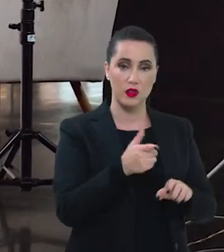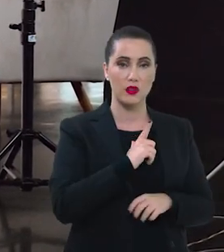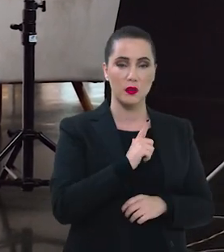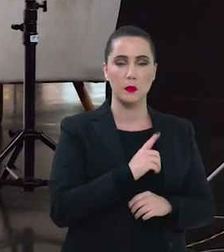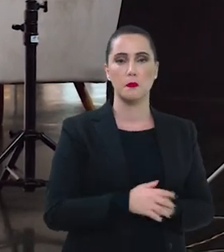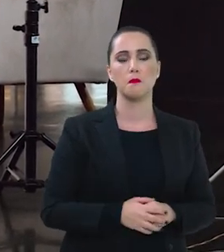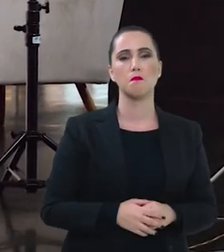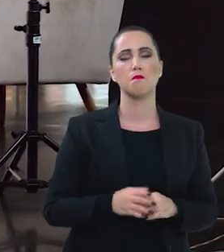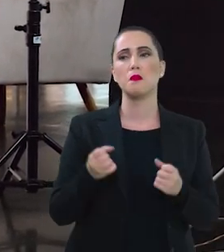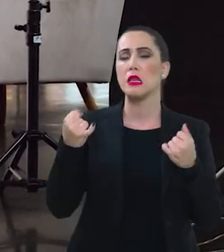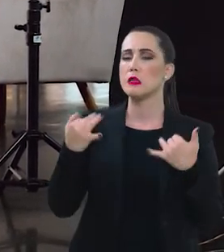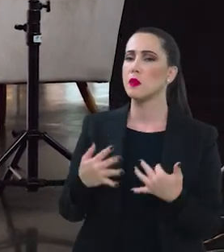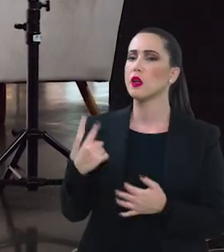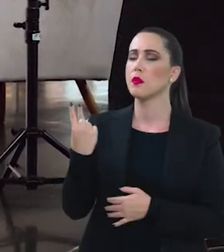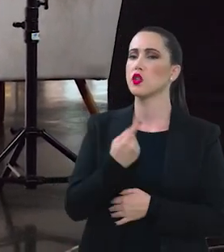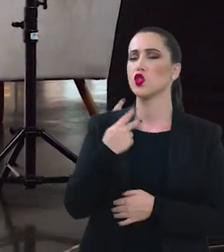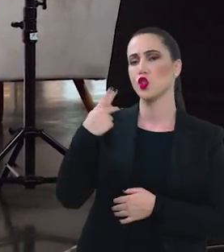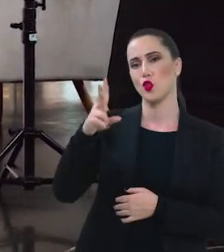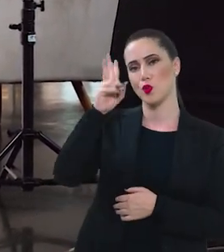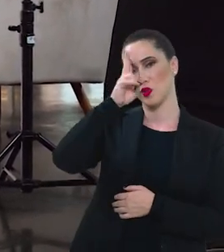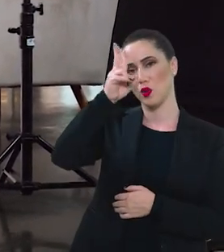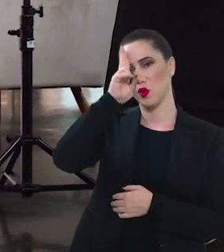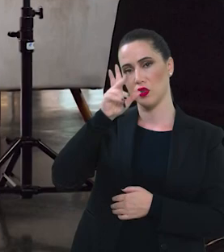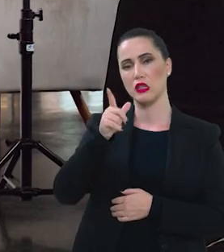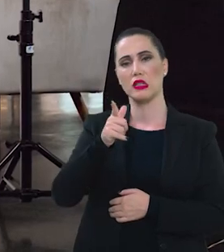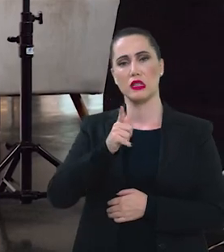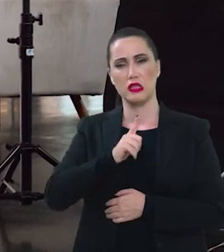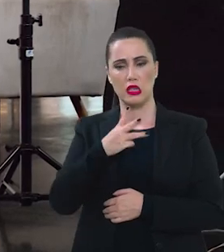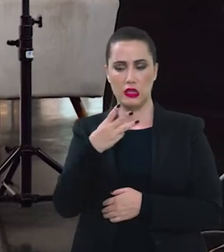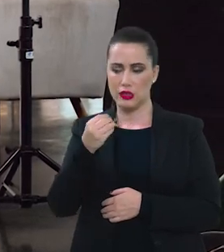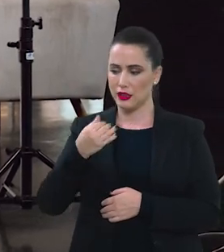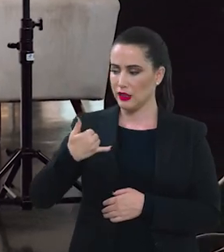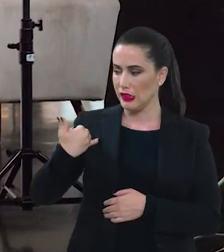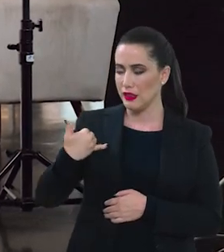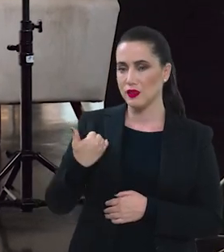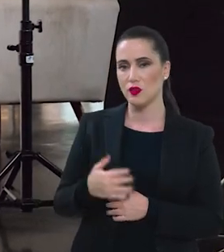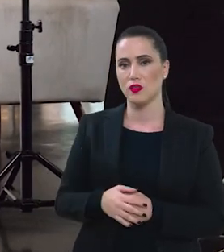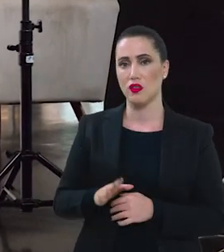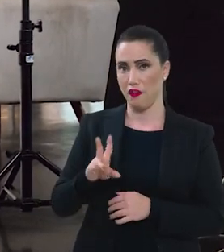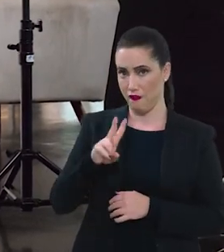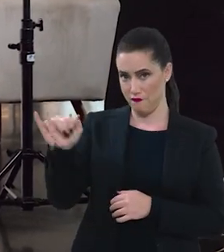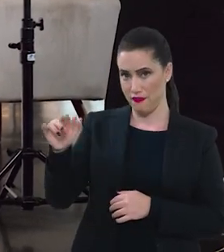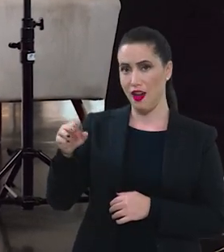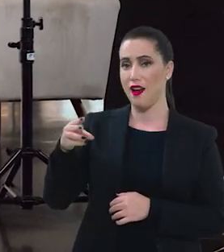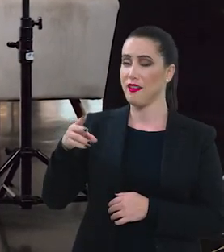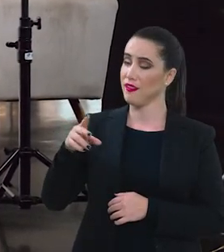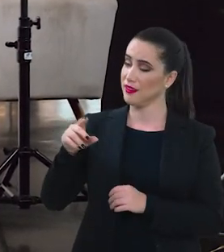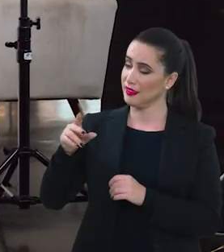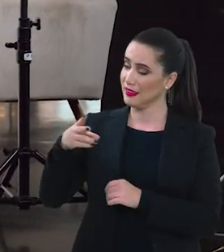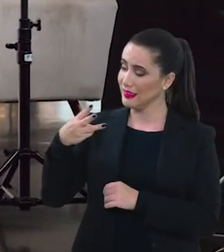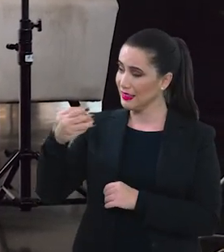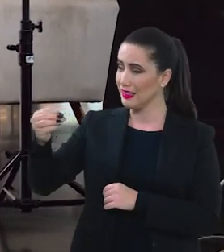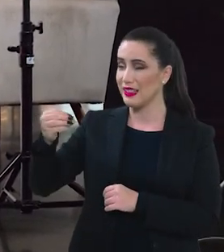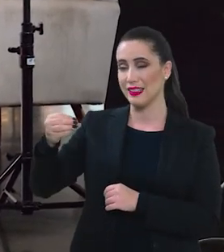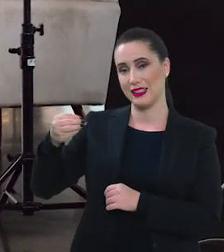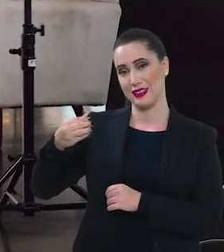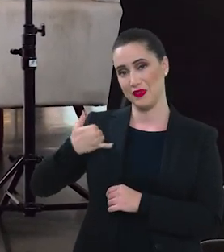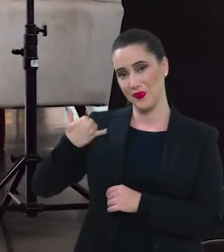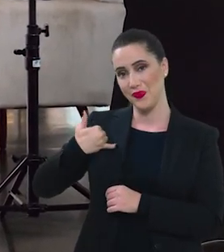existem. Agora eu queria que você falasse um pouquinho da sua história você tem 30 anos vai fazer 30 anos